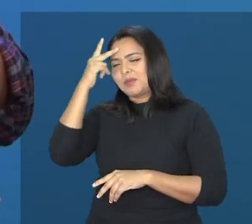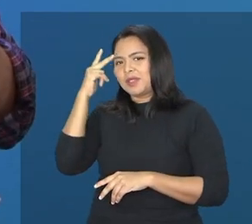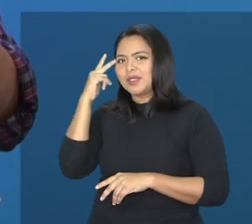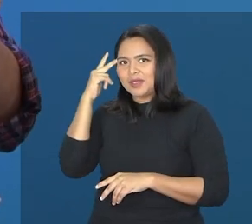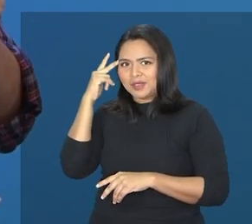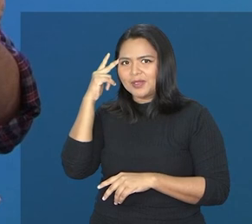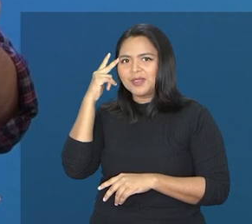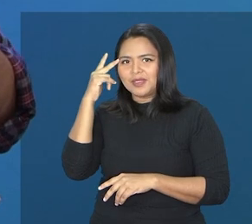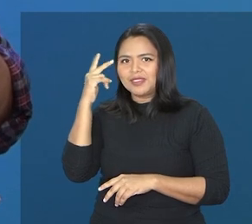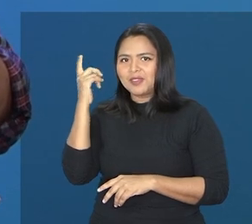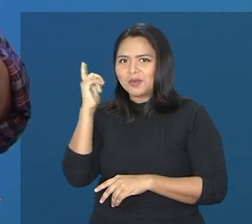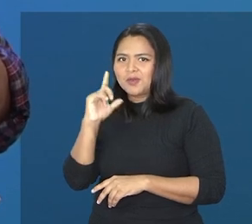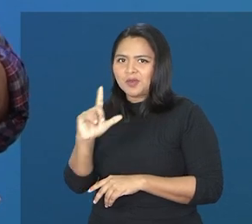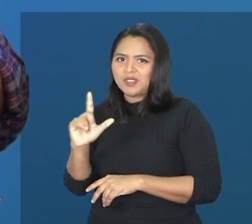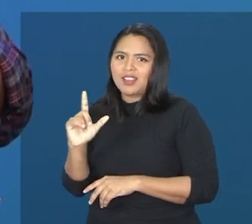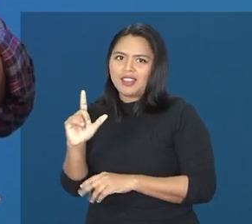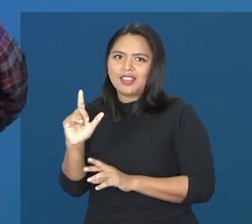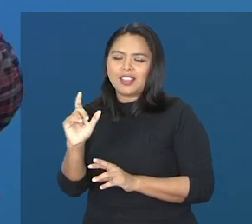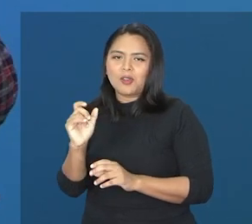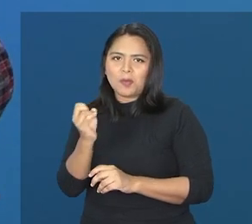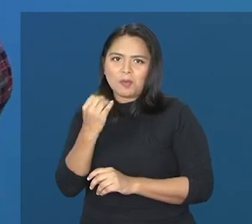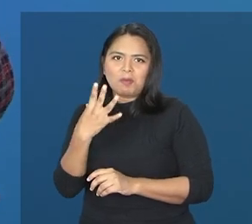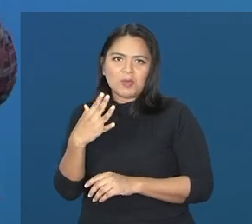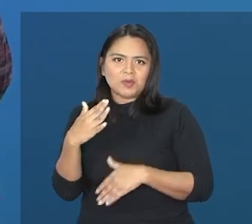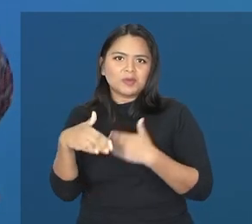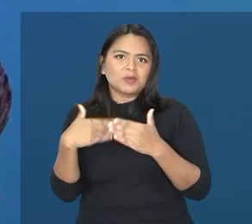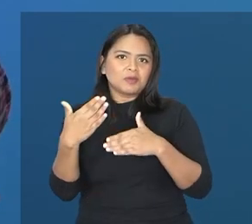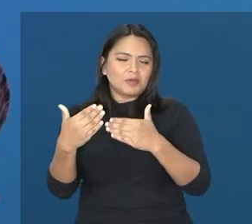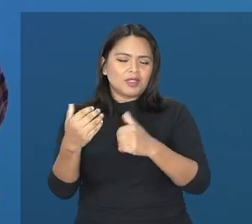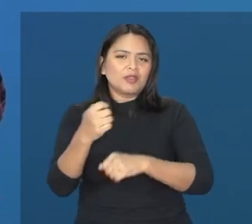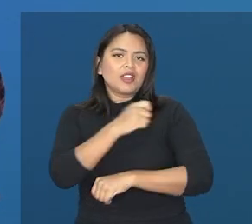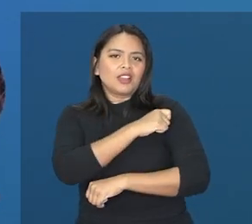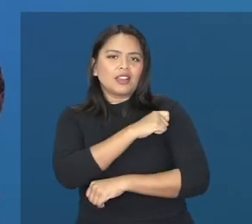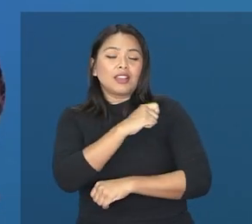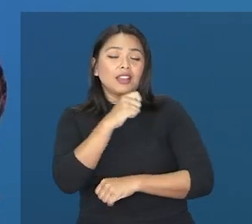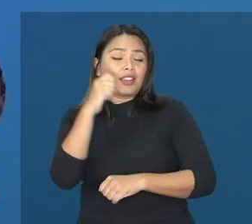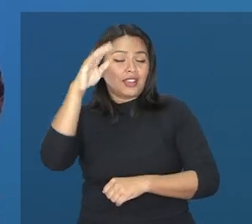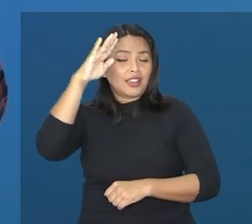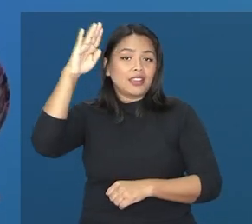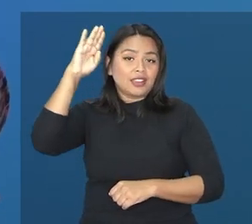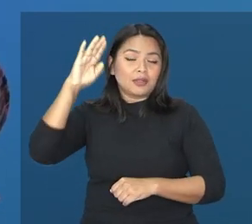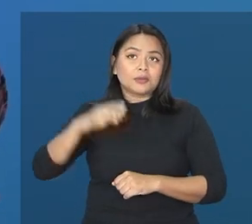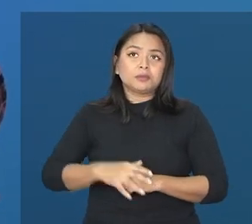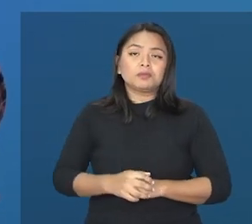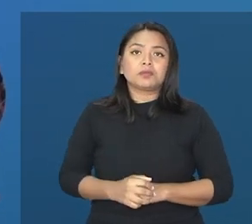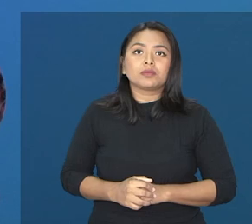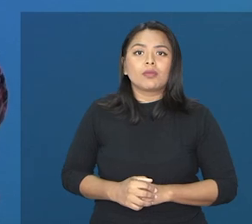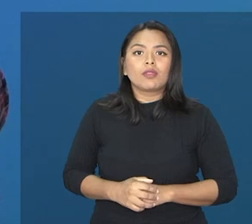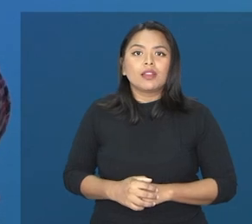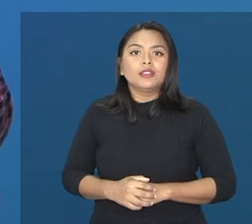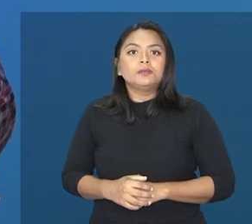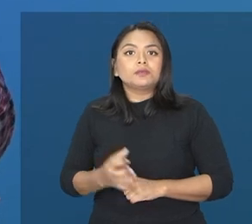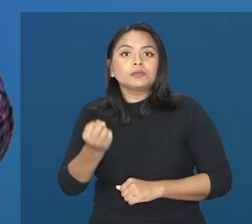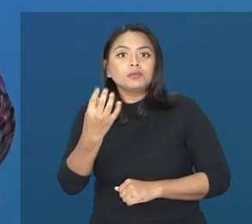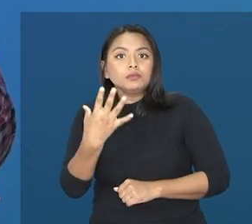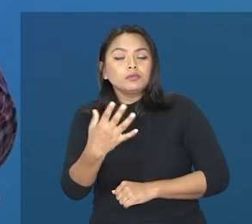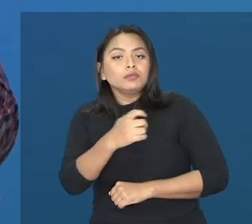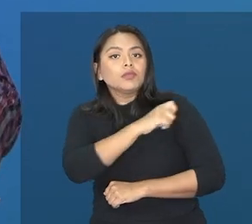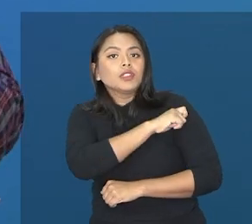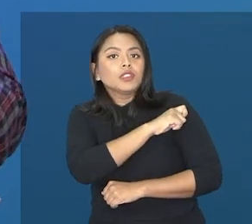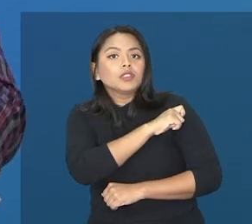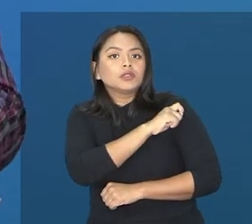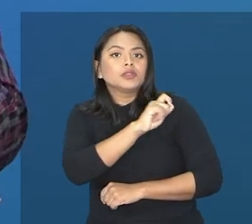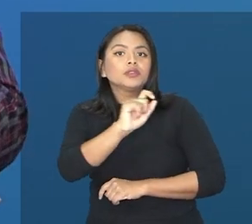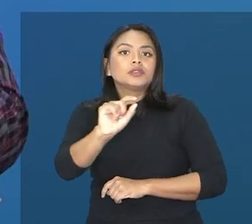que tem apenas um desempenho acadêmico. Então, para nós, quem é o aluno ideal para nós? Se você pudesse, me fizesse essa pergunta. É o aluno